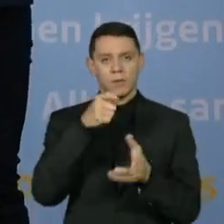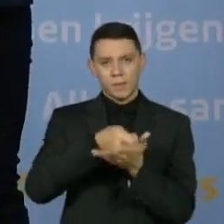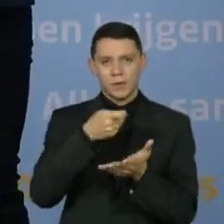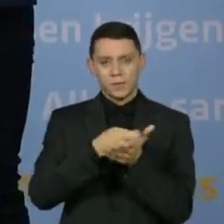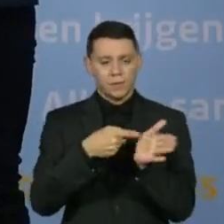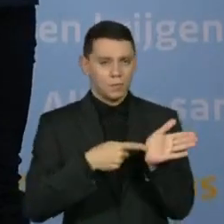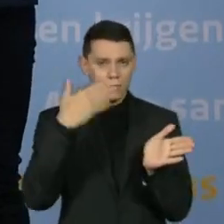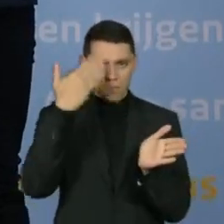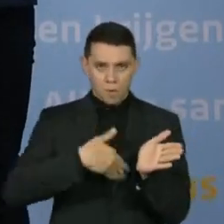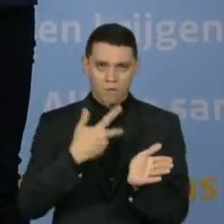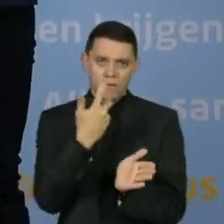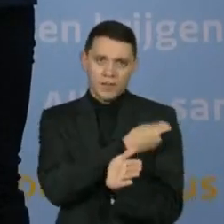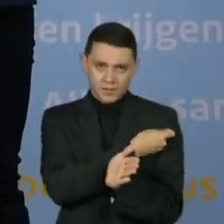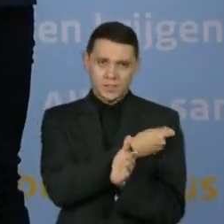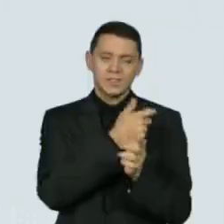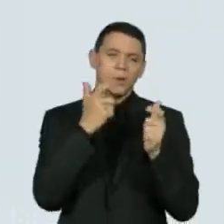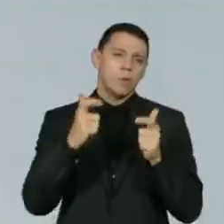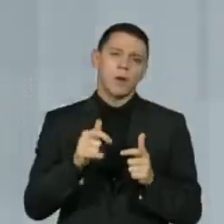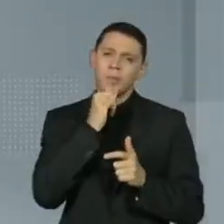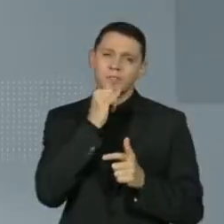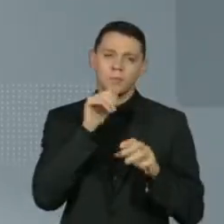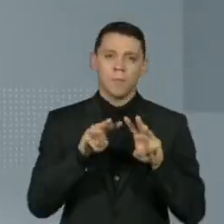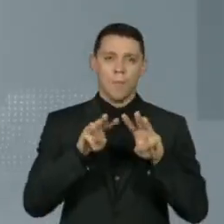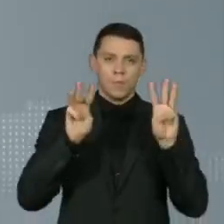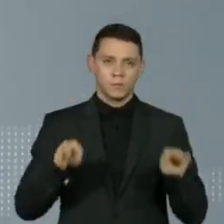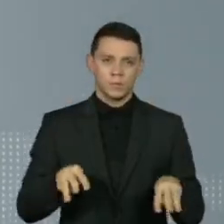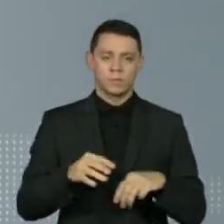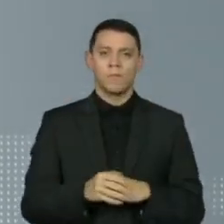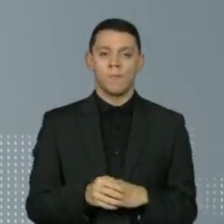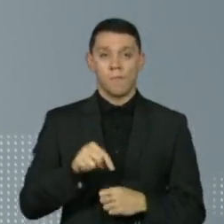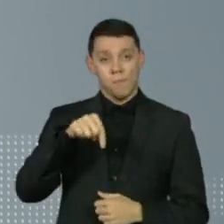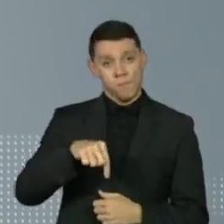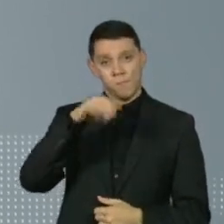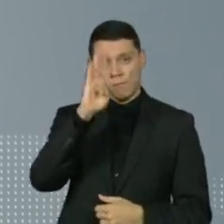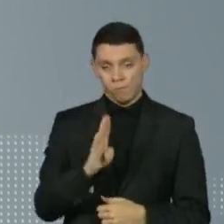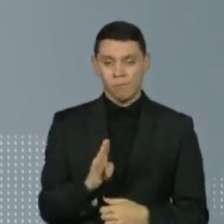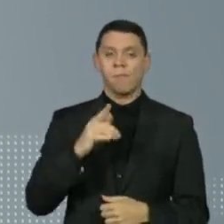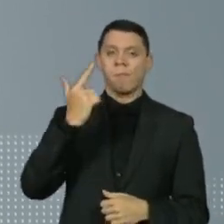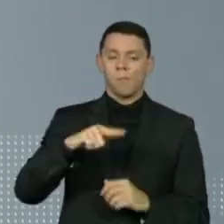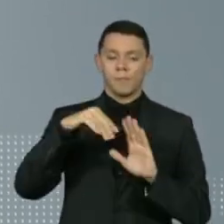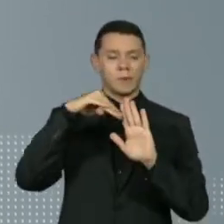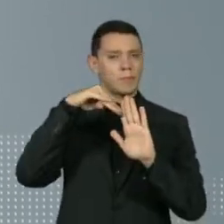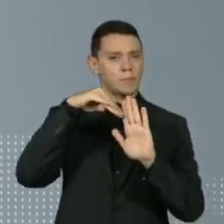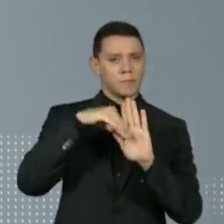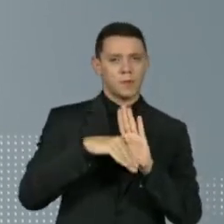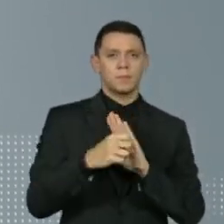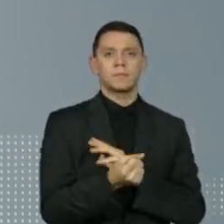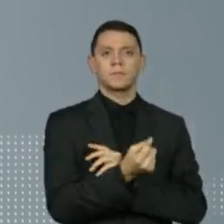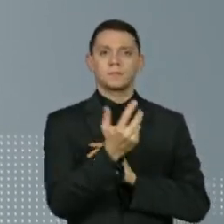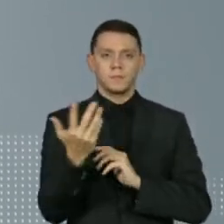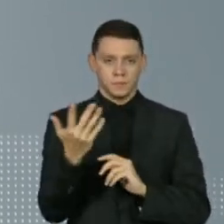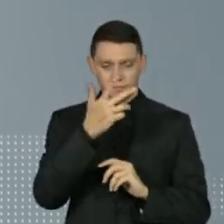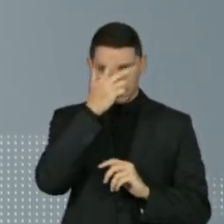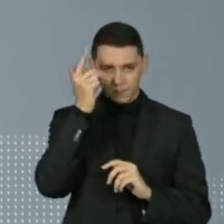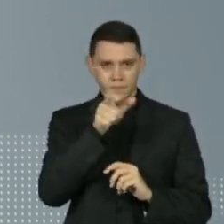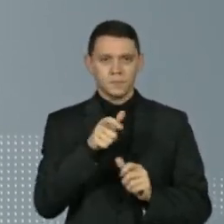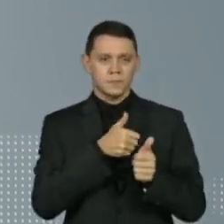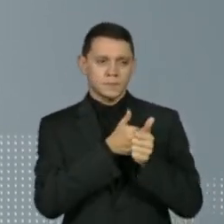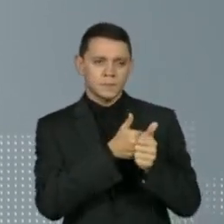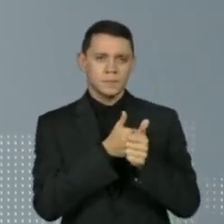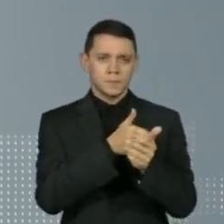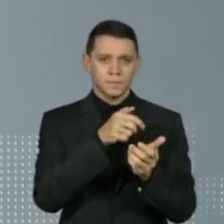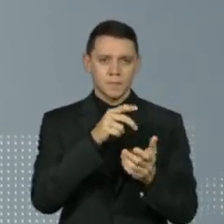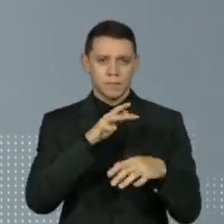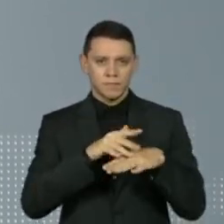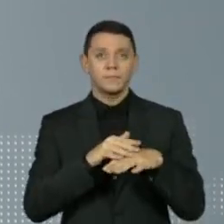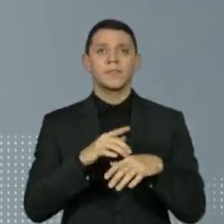da vacina em locais como museus. Aqui no Brasil, nova queda dos pacientes em acompanhamento. São 197